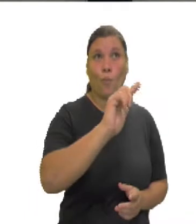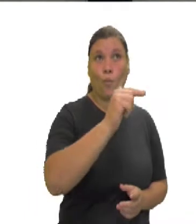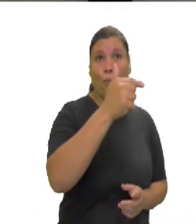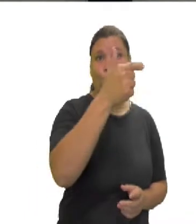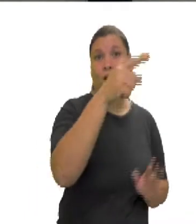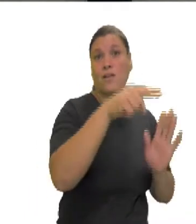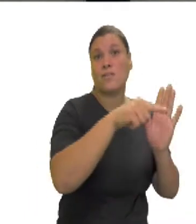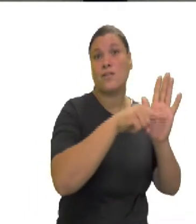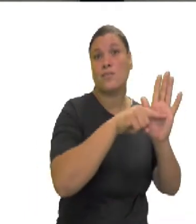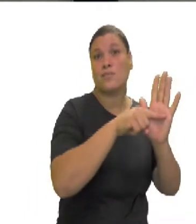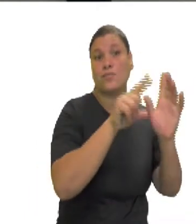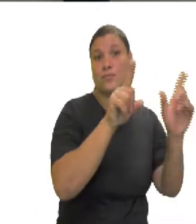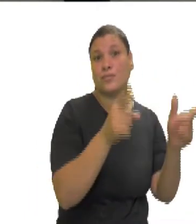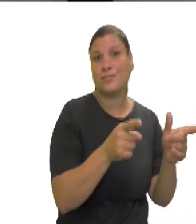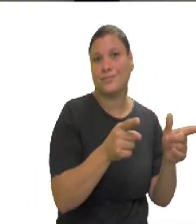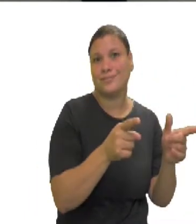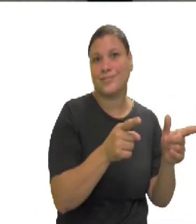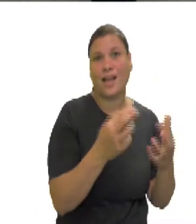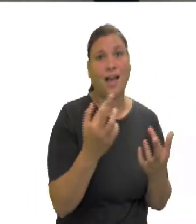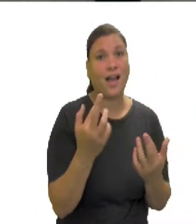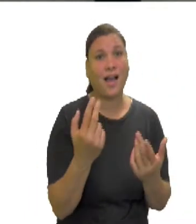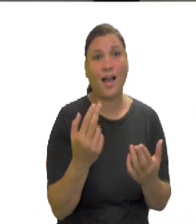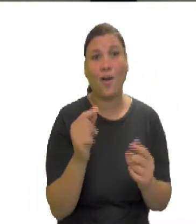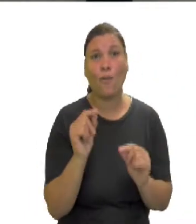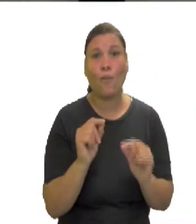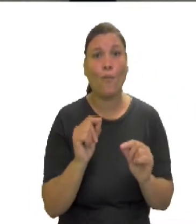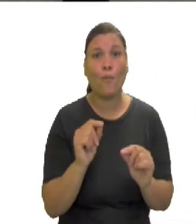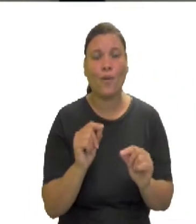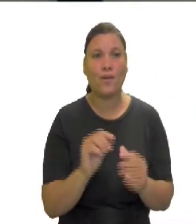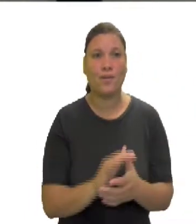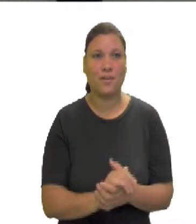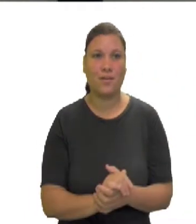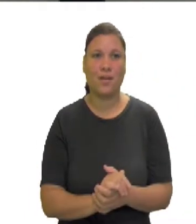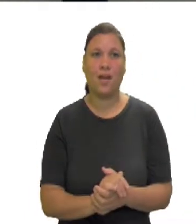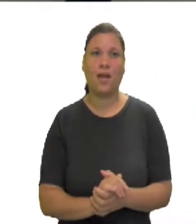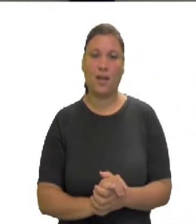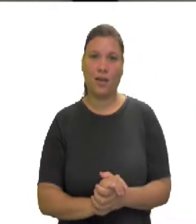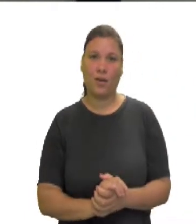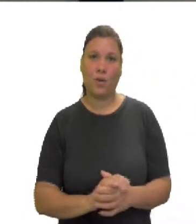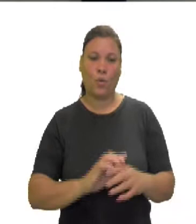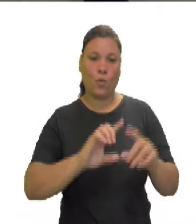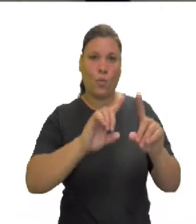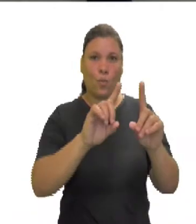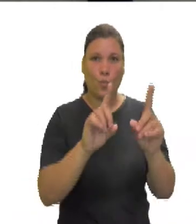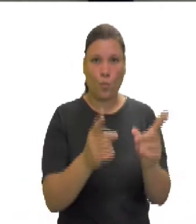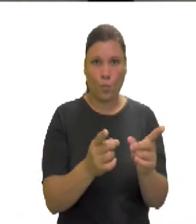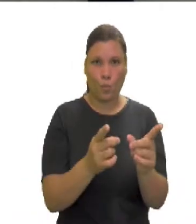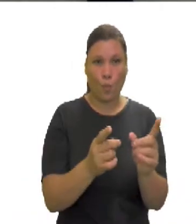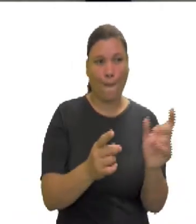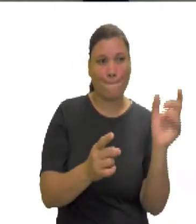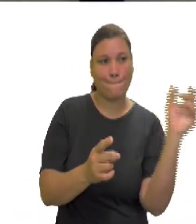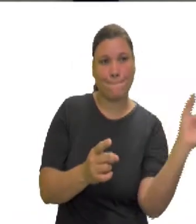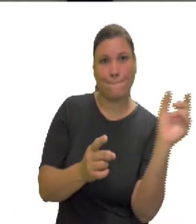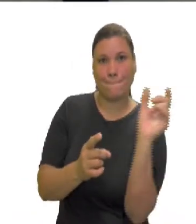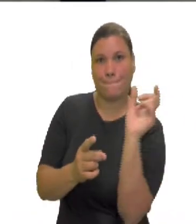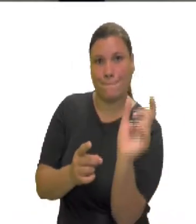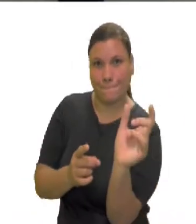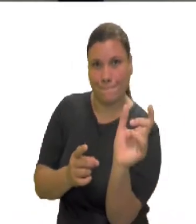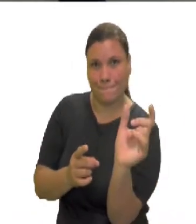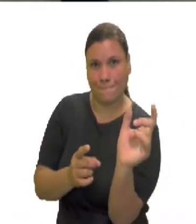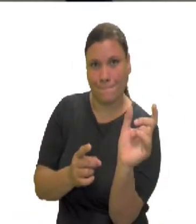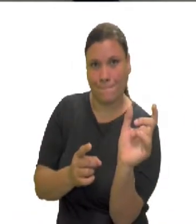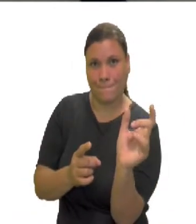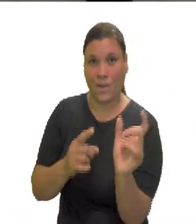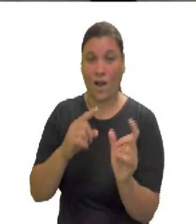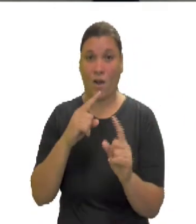termo menos 2 vezes o produto do primeiro termo pelo